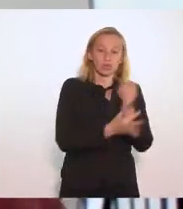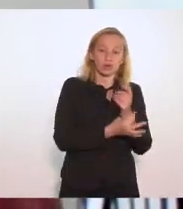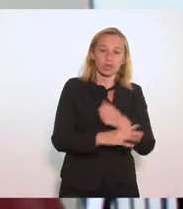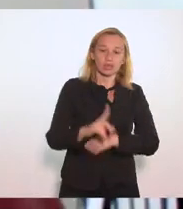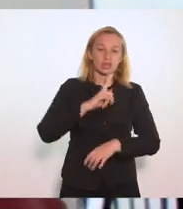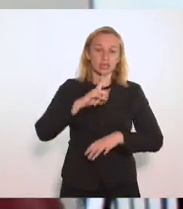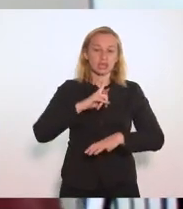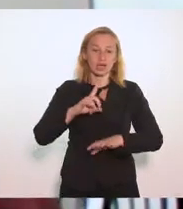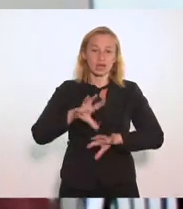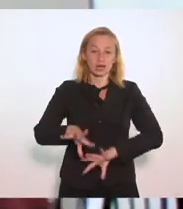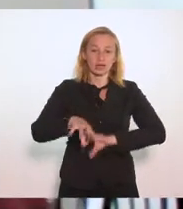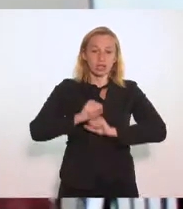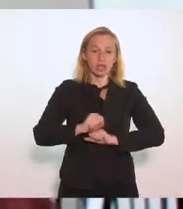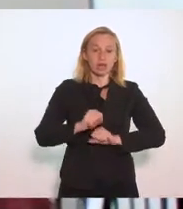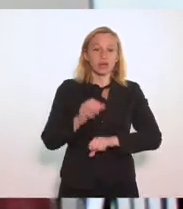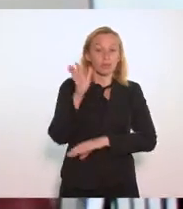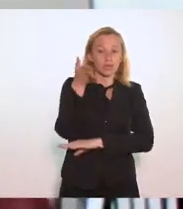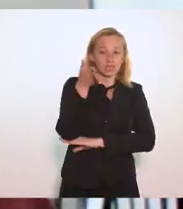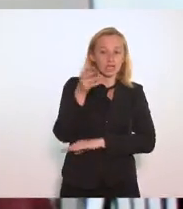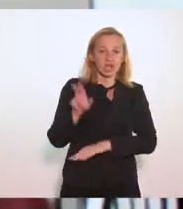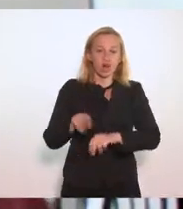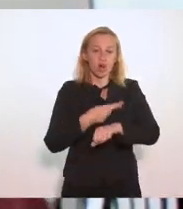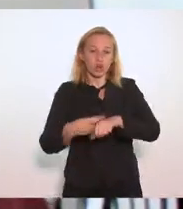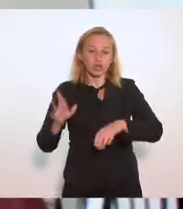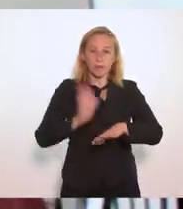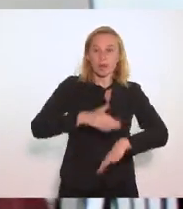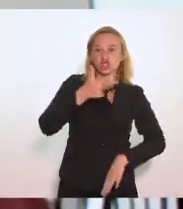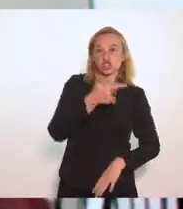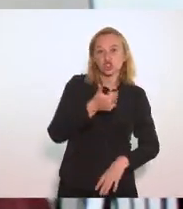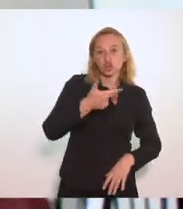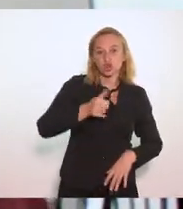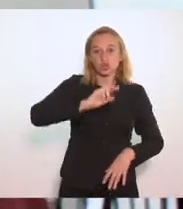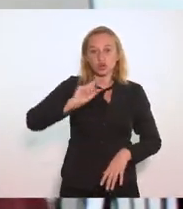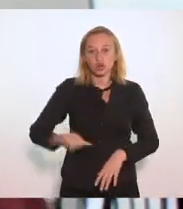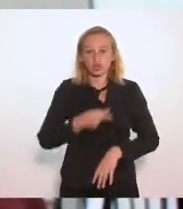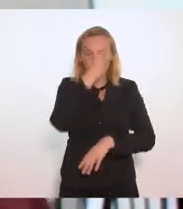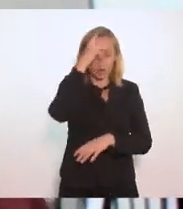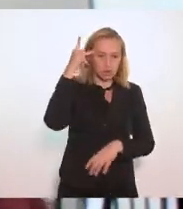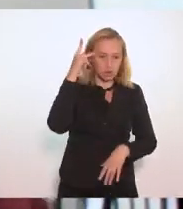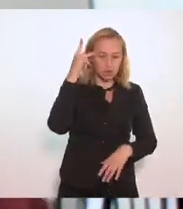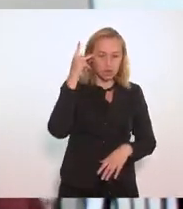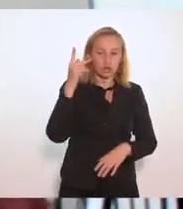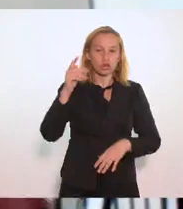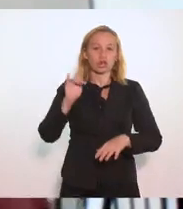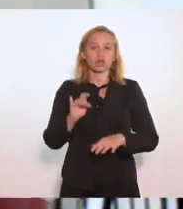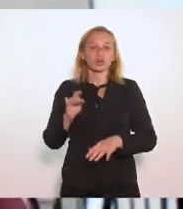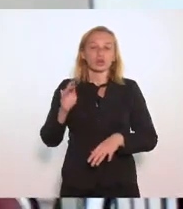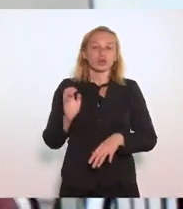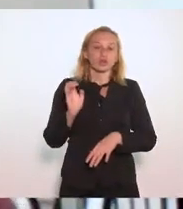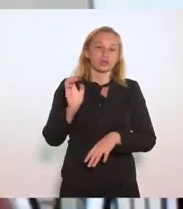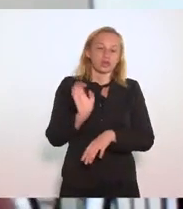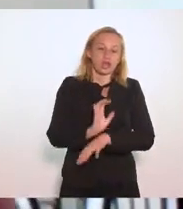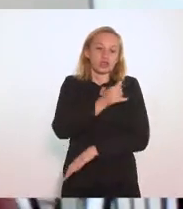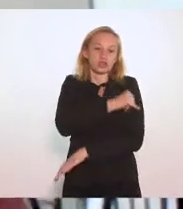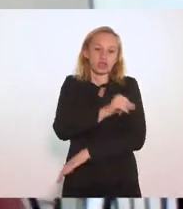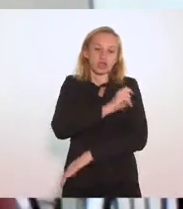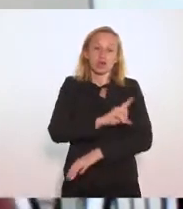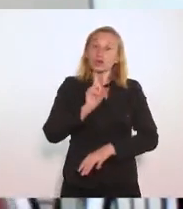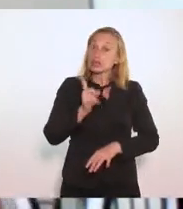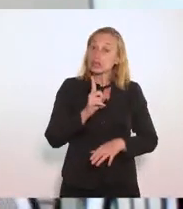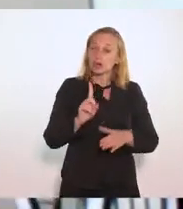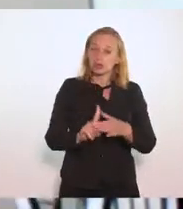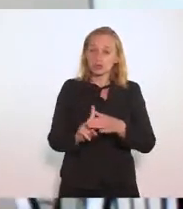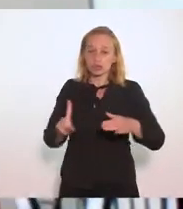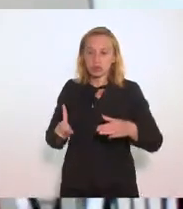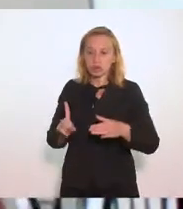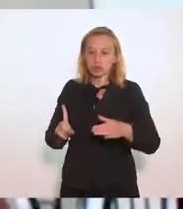Em bandeira roxa mais de 12 milhões de pessoas no estado do Rio de Janeiro sob bandeira roxa não tomar medidas de restrição